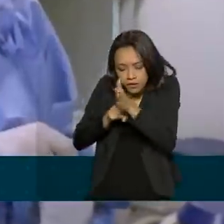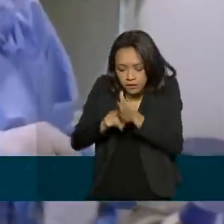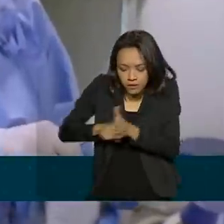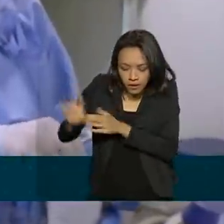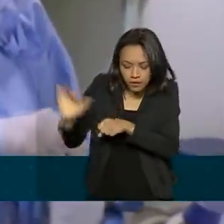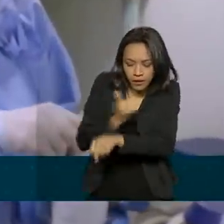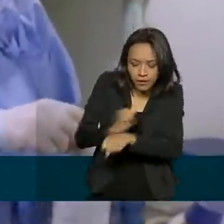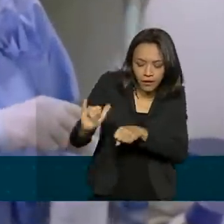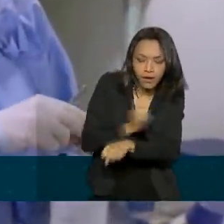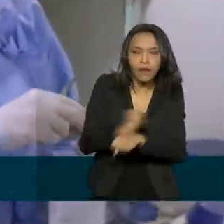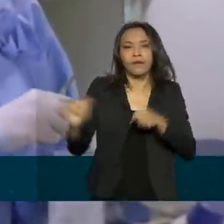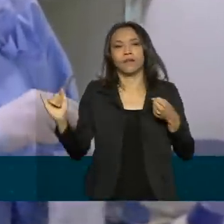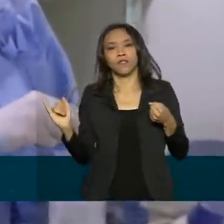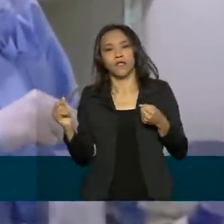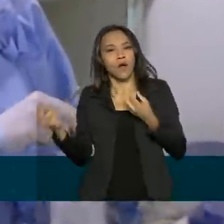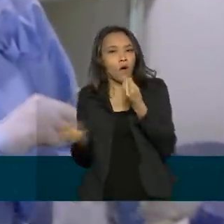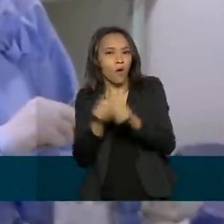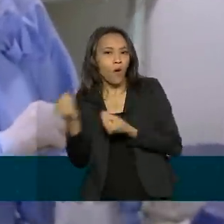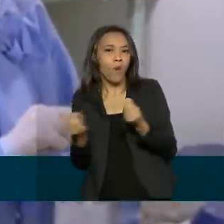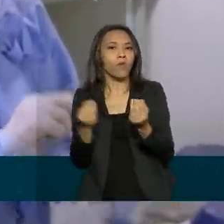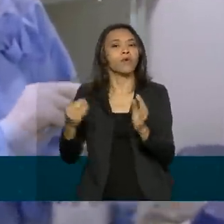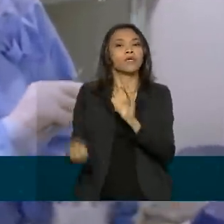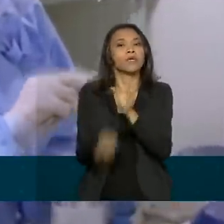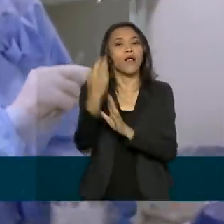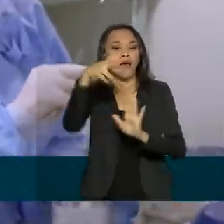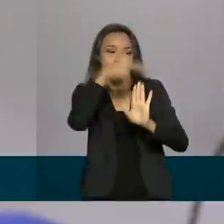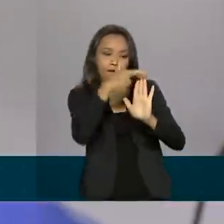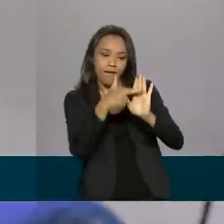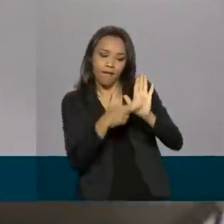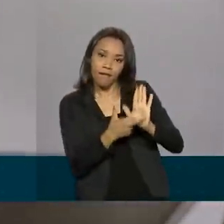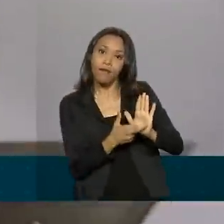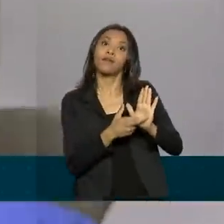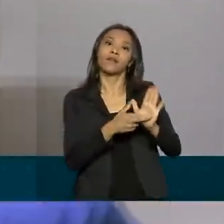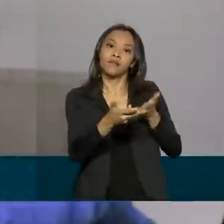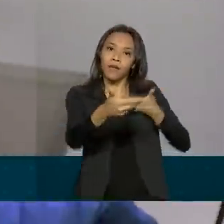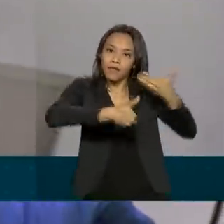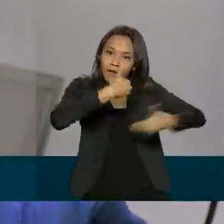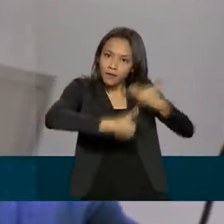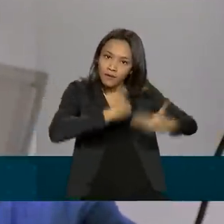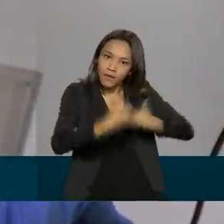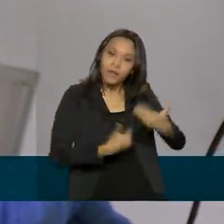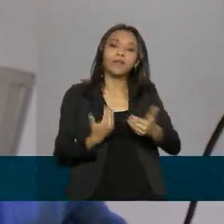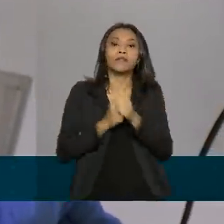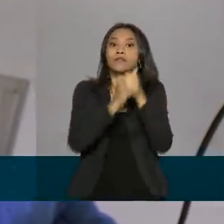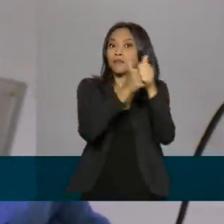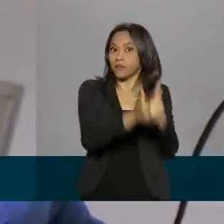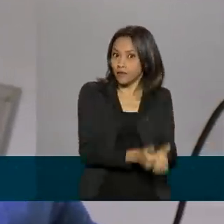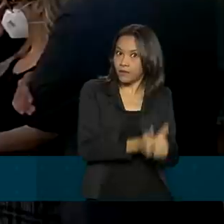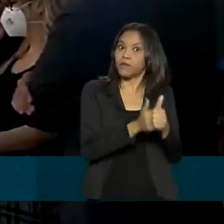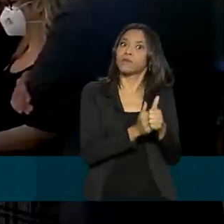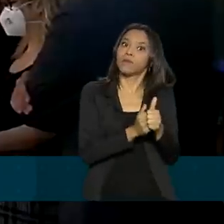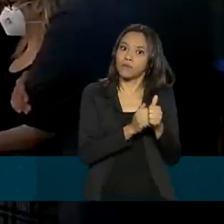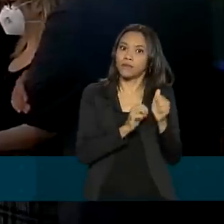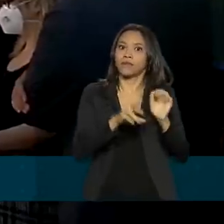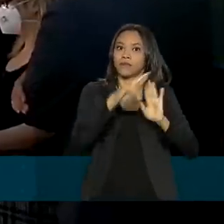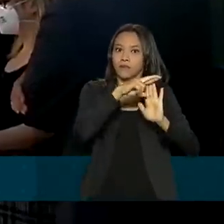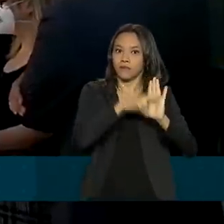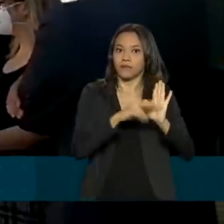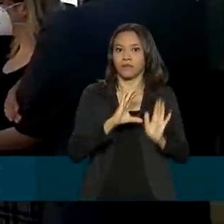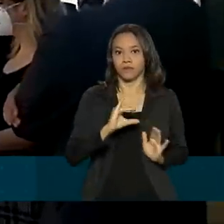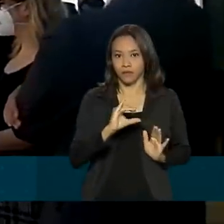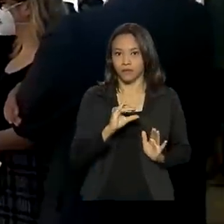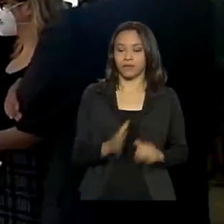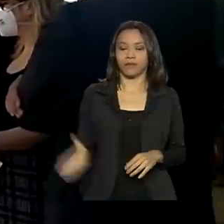evidências, projetar protocolos de tratamento e previsões baseadas na medicina de precisão. Precisávamos